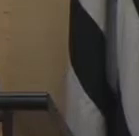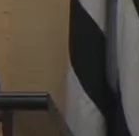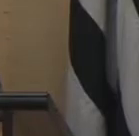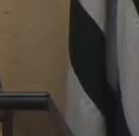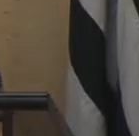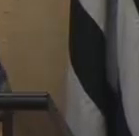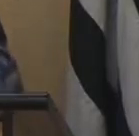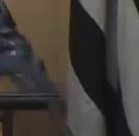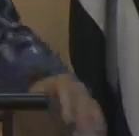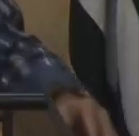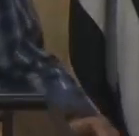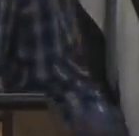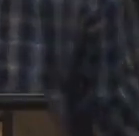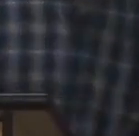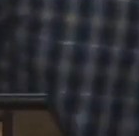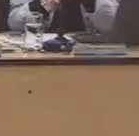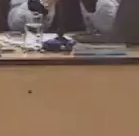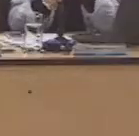muito obrigado